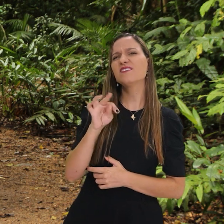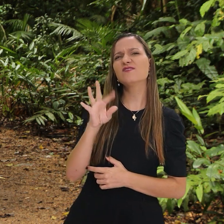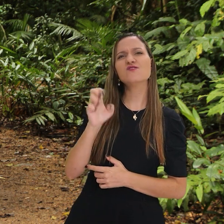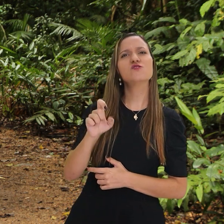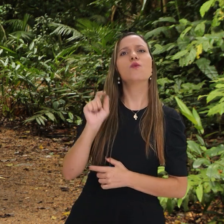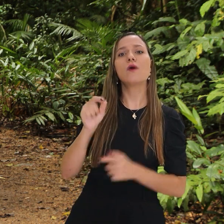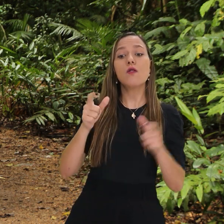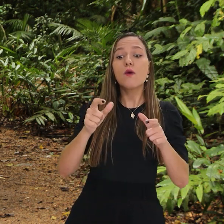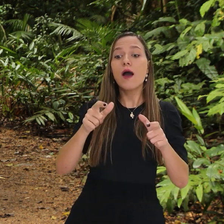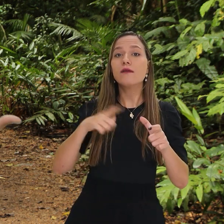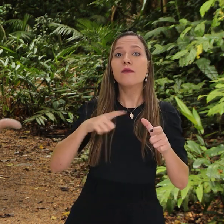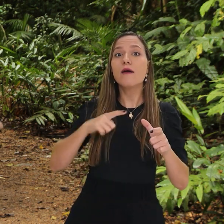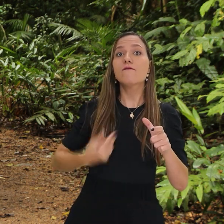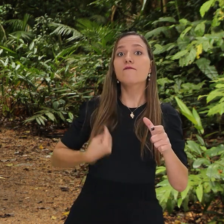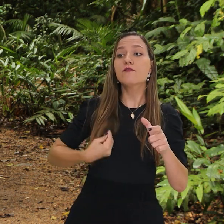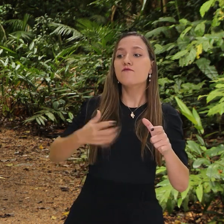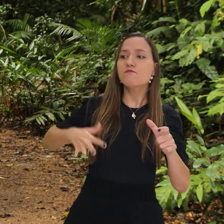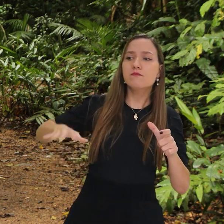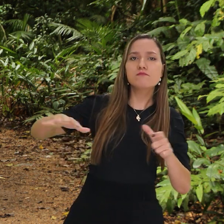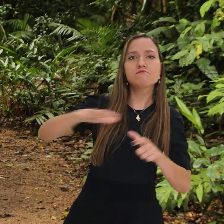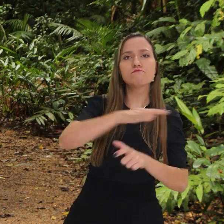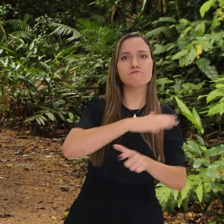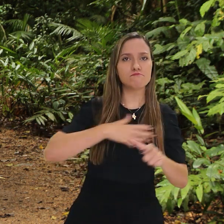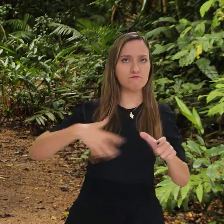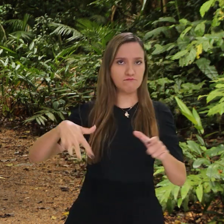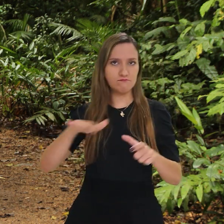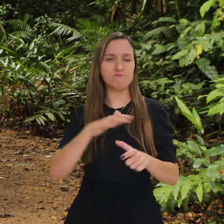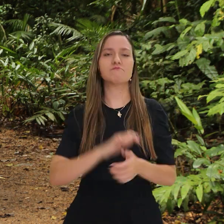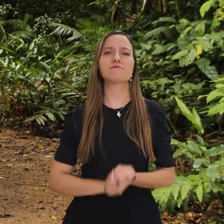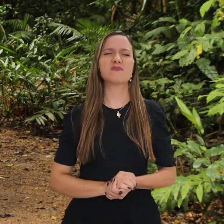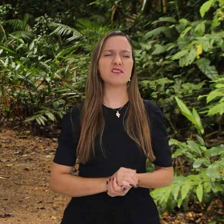ambiente, o que rodeia todos os lados.